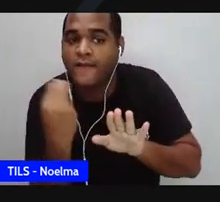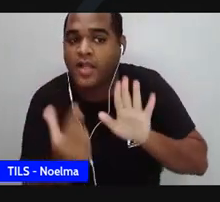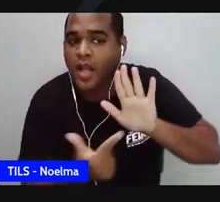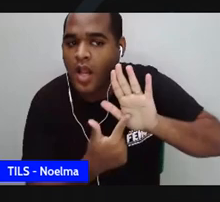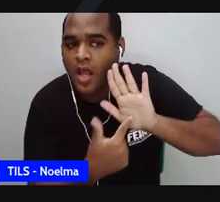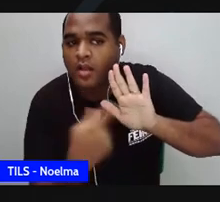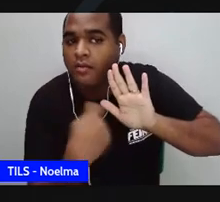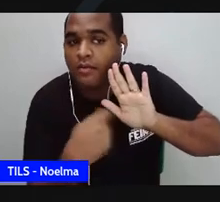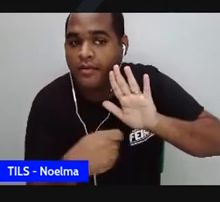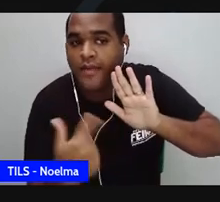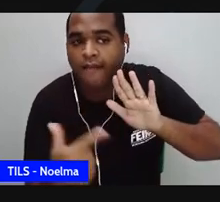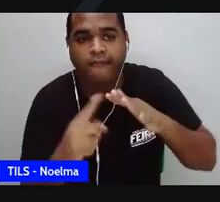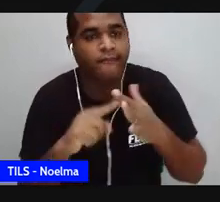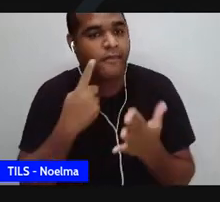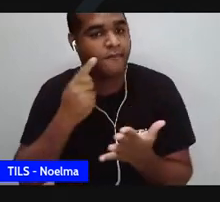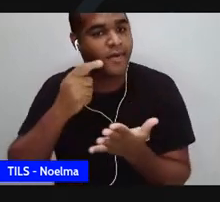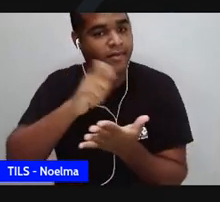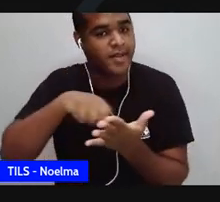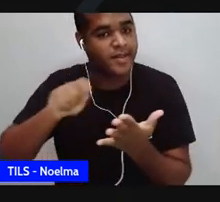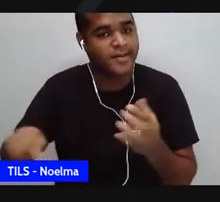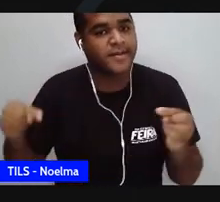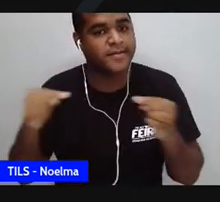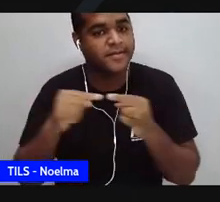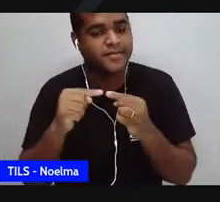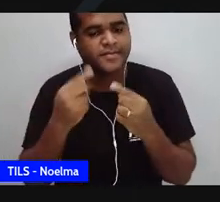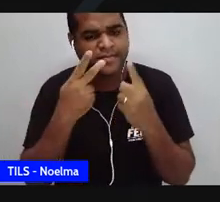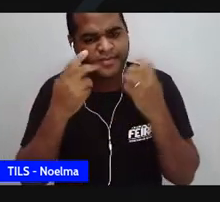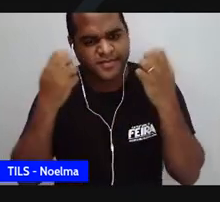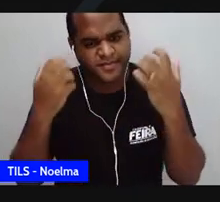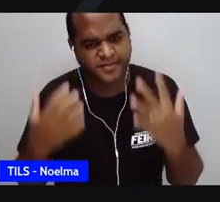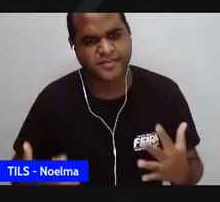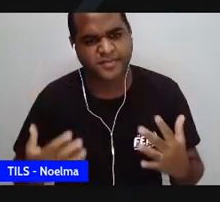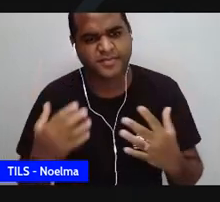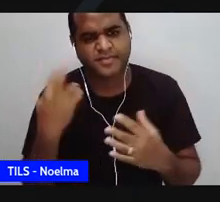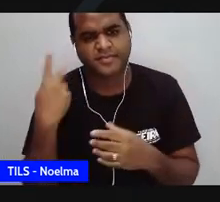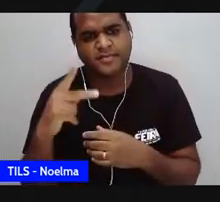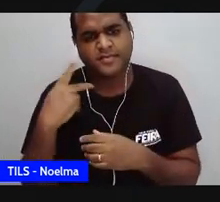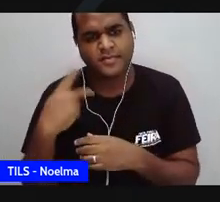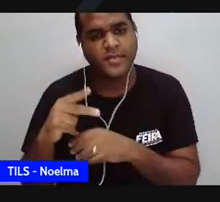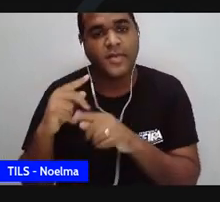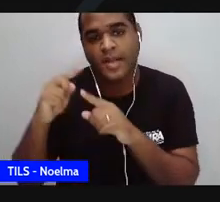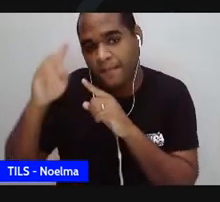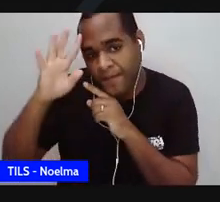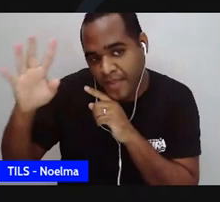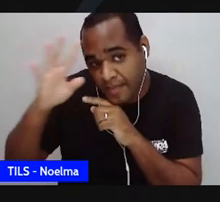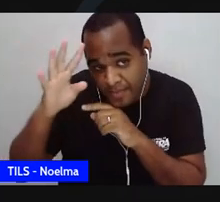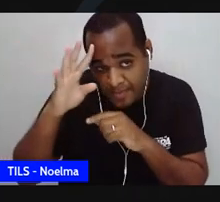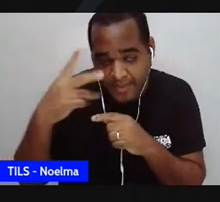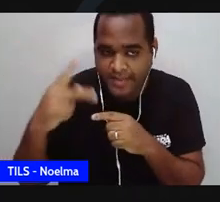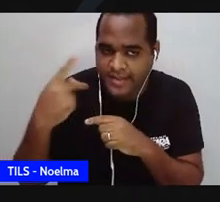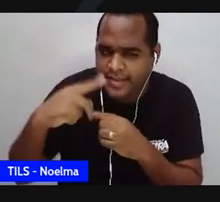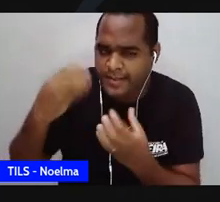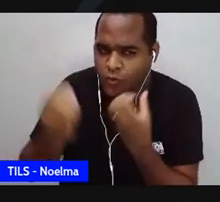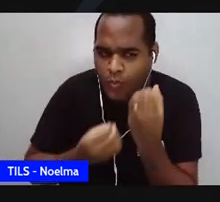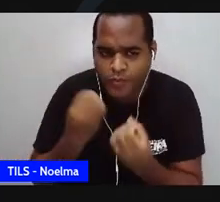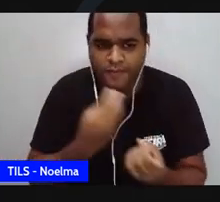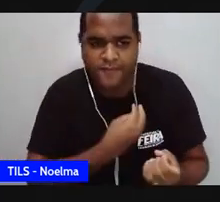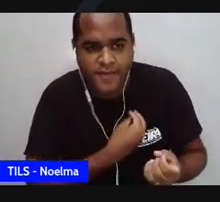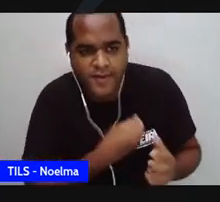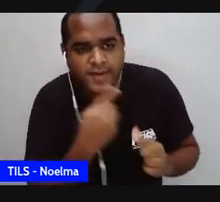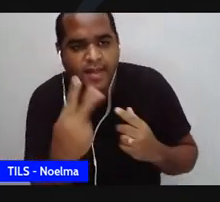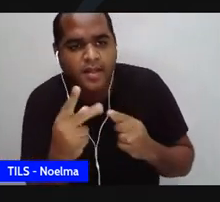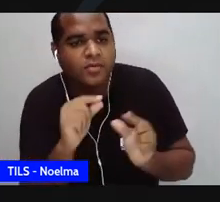que não estava o espeto e ela escreveu. O espeto e o que estava nessa peça dela em relação ao cotidiano, ao dia a dia, vida dela?